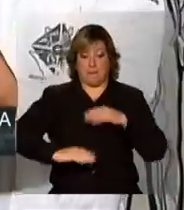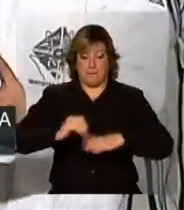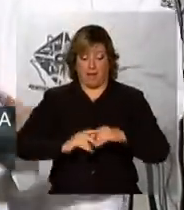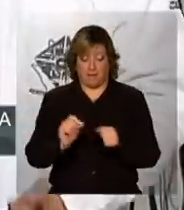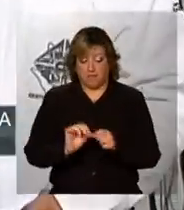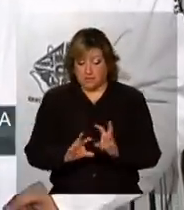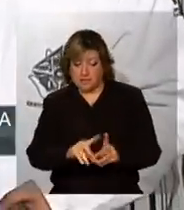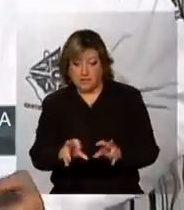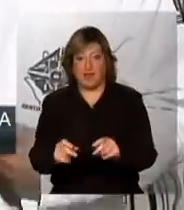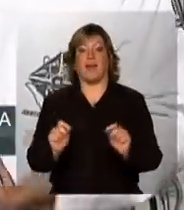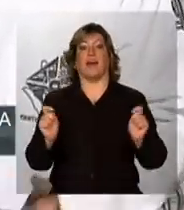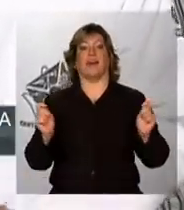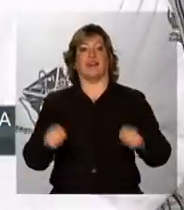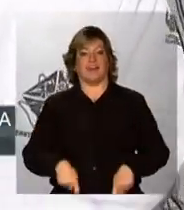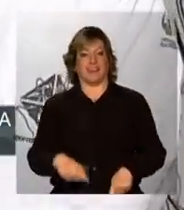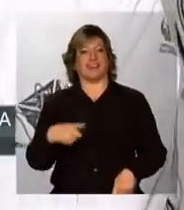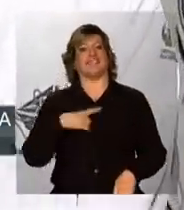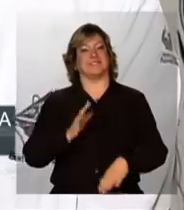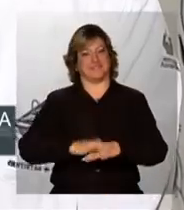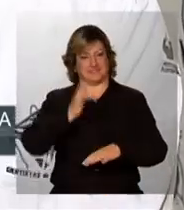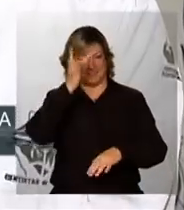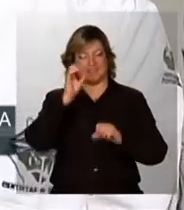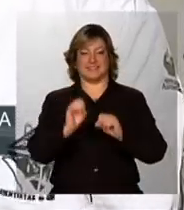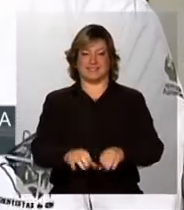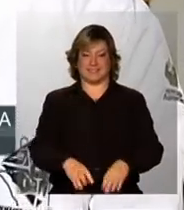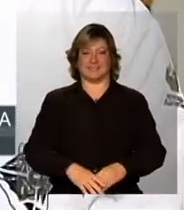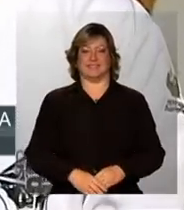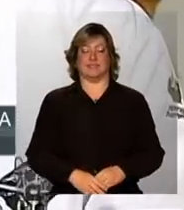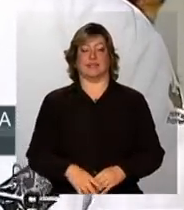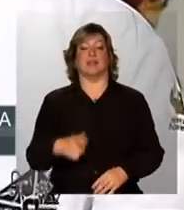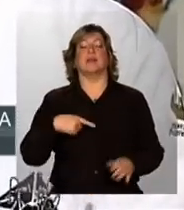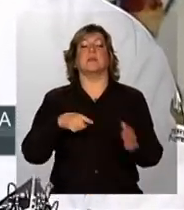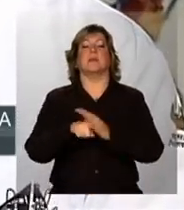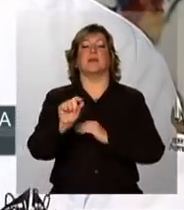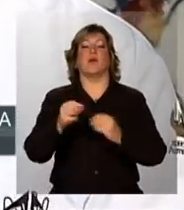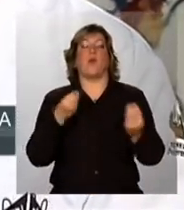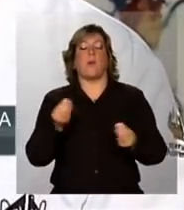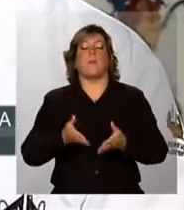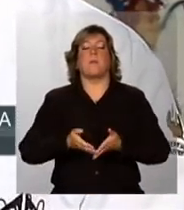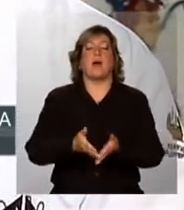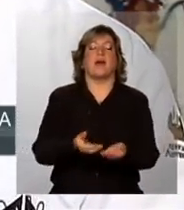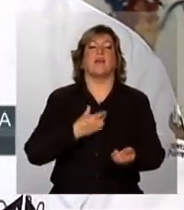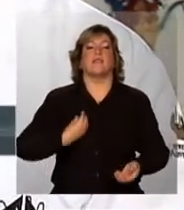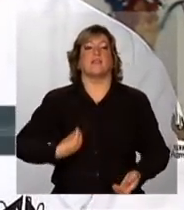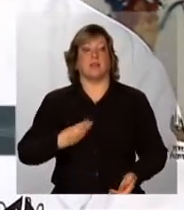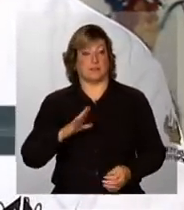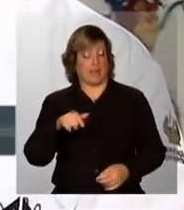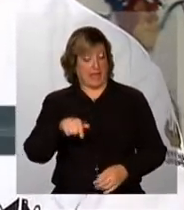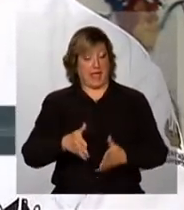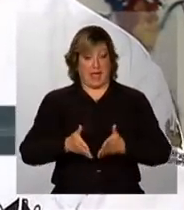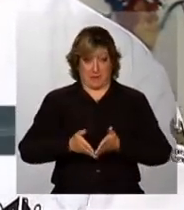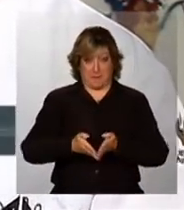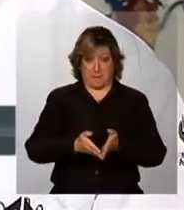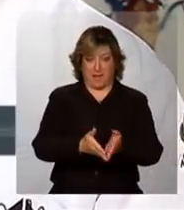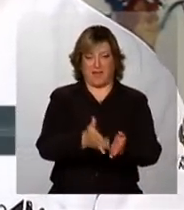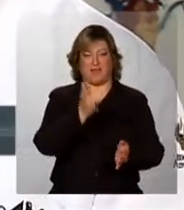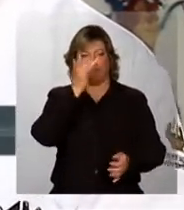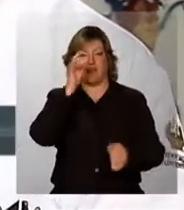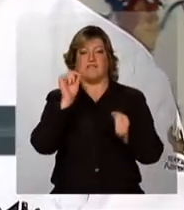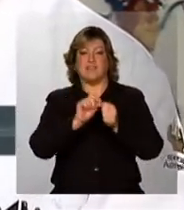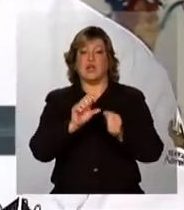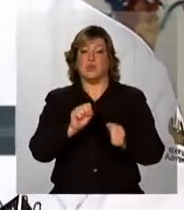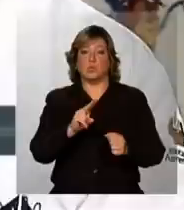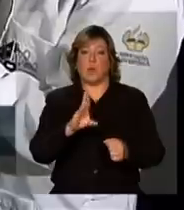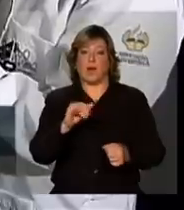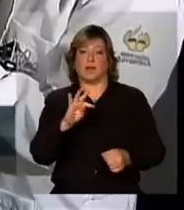mexer com isso, então fica muito mais fácil. E no caso do projeto do barquinho, como é que ele funciona? Ah, o barquinho é muito simples. Também é feito de